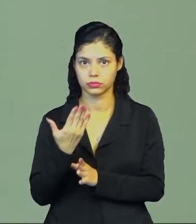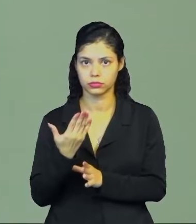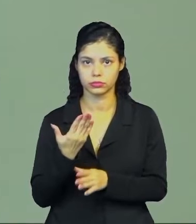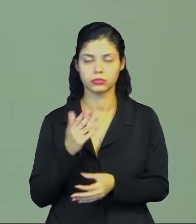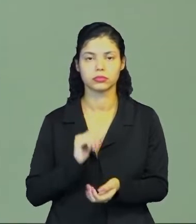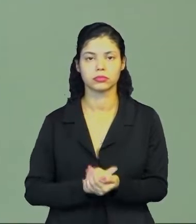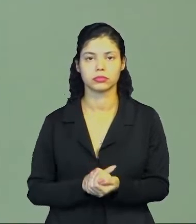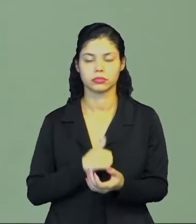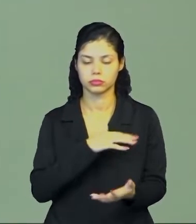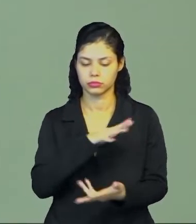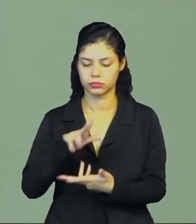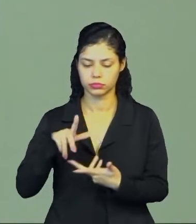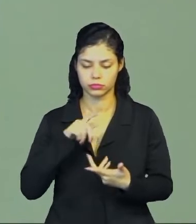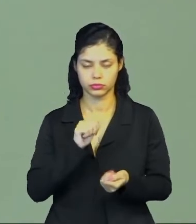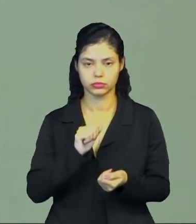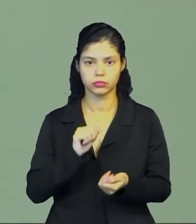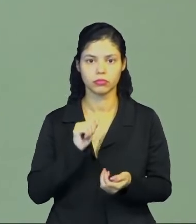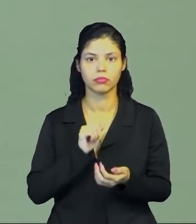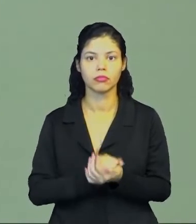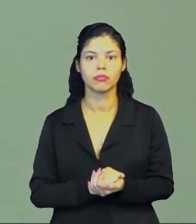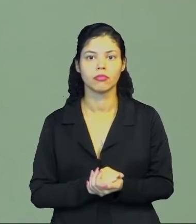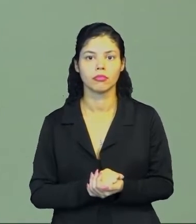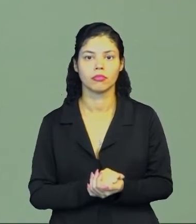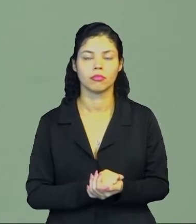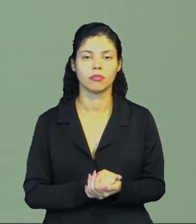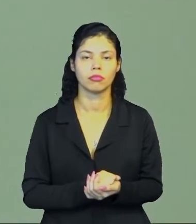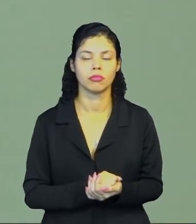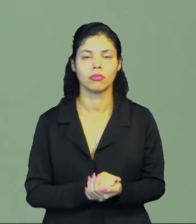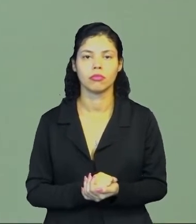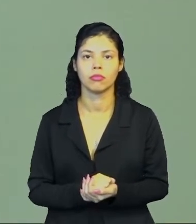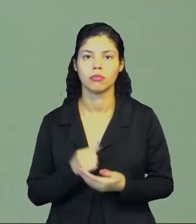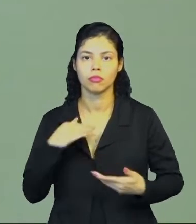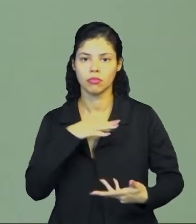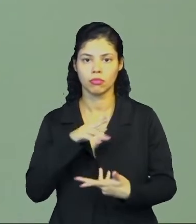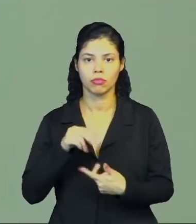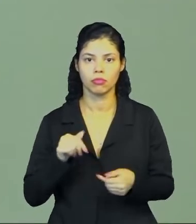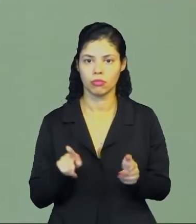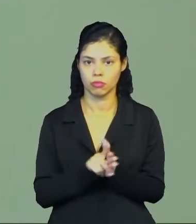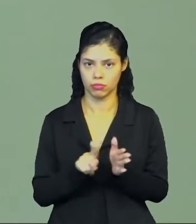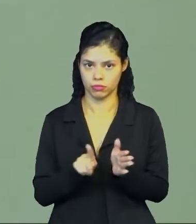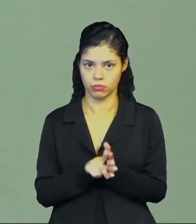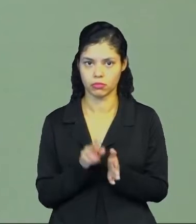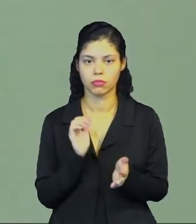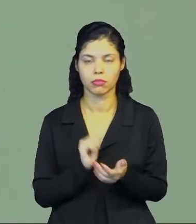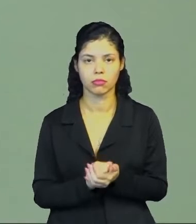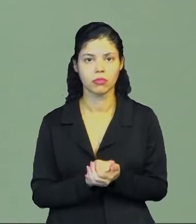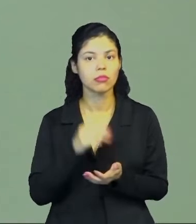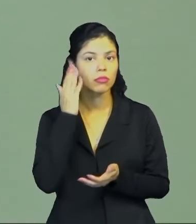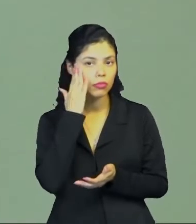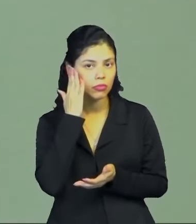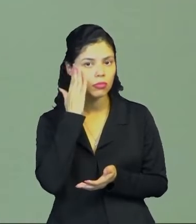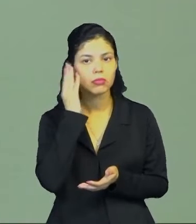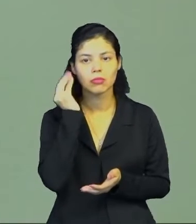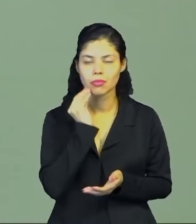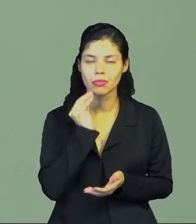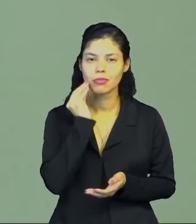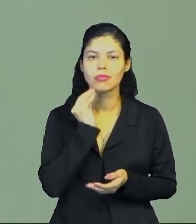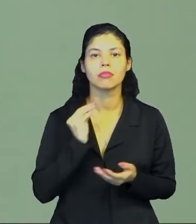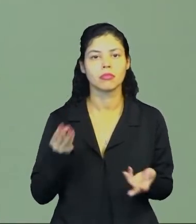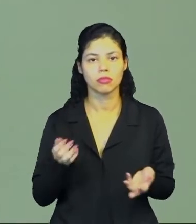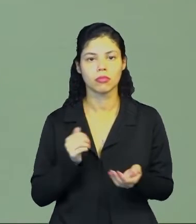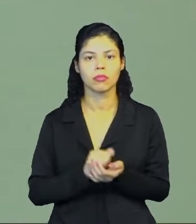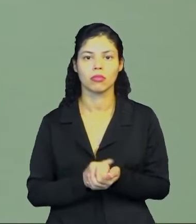mundo, sobre as questões do mundo em si, né? Para tentar entender